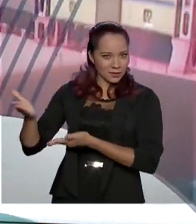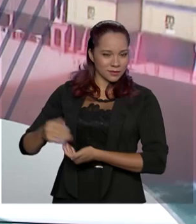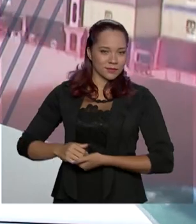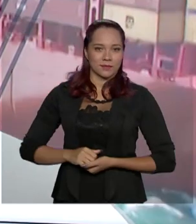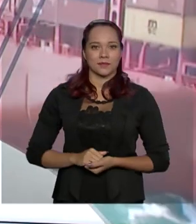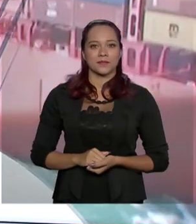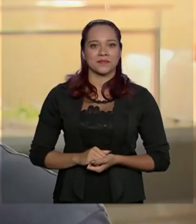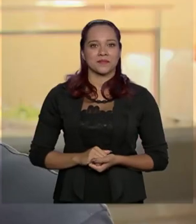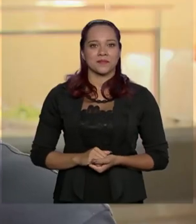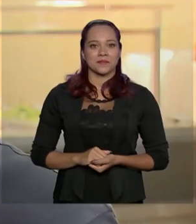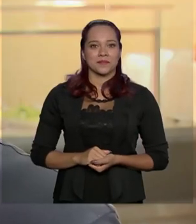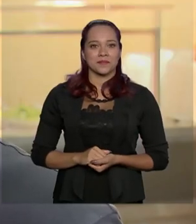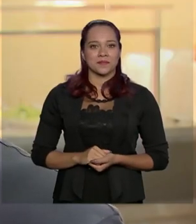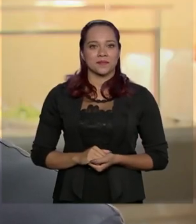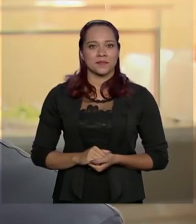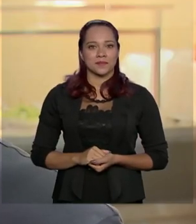Lopes.